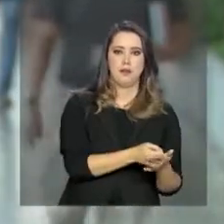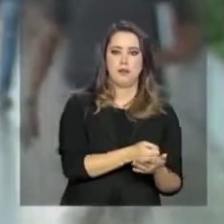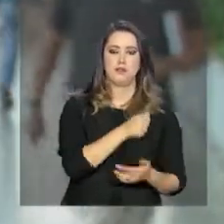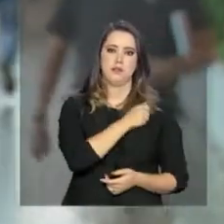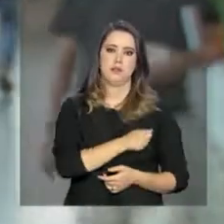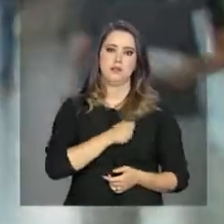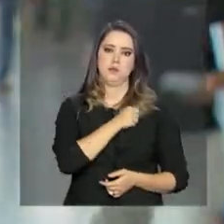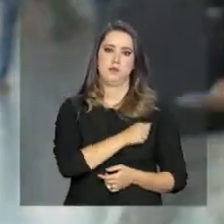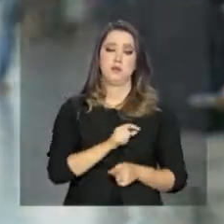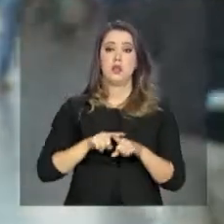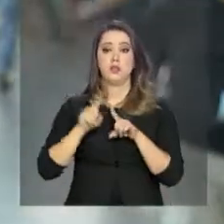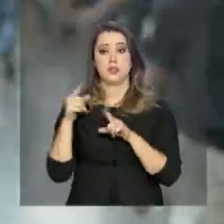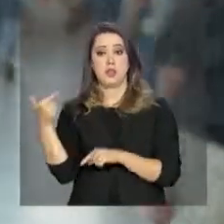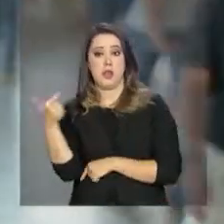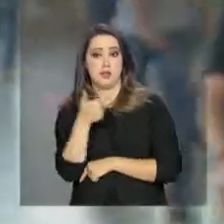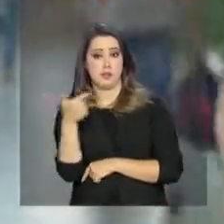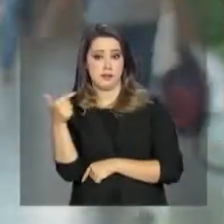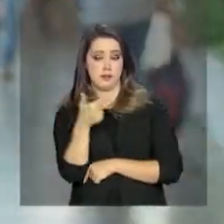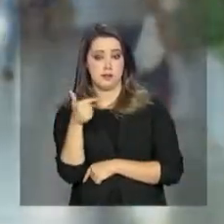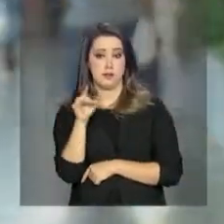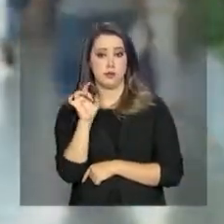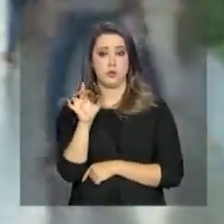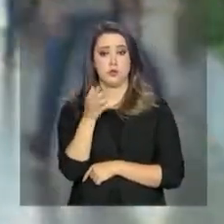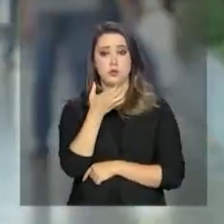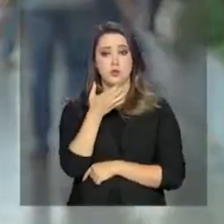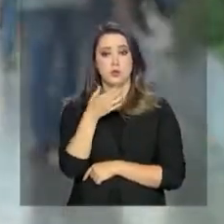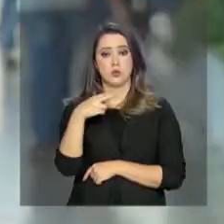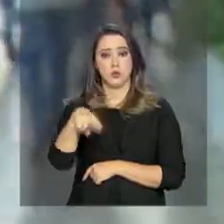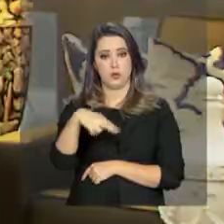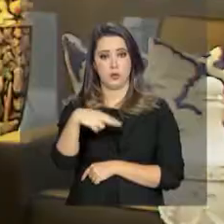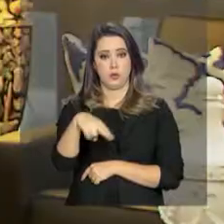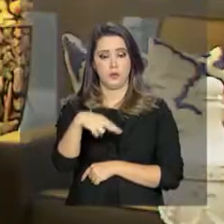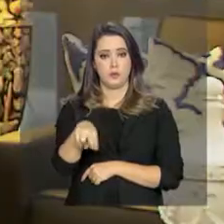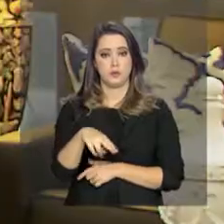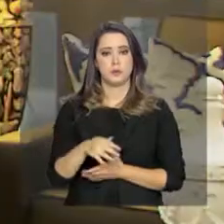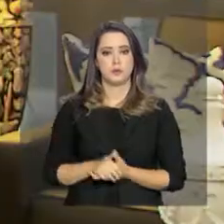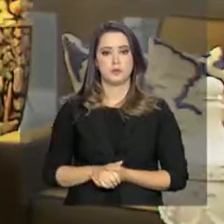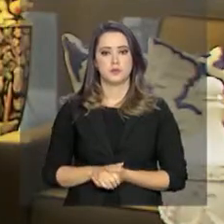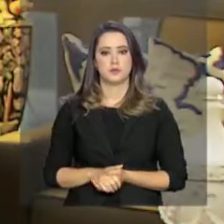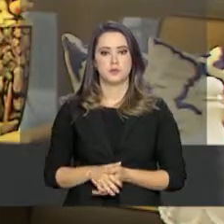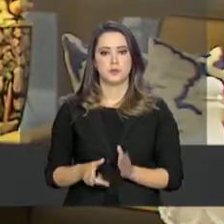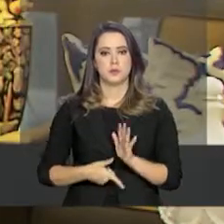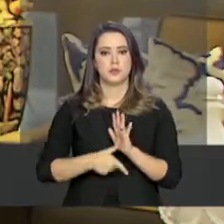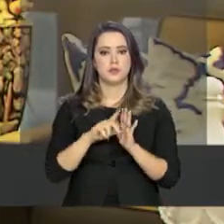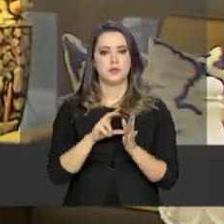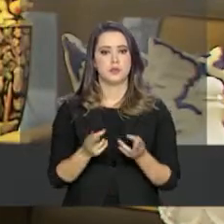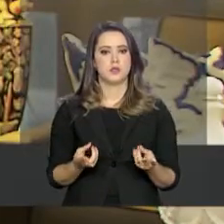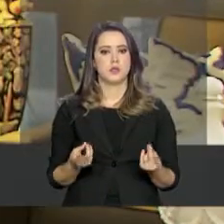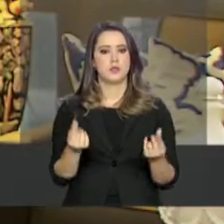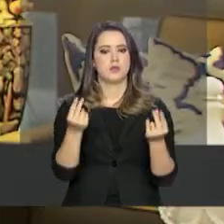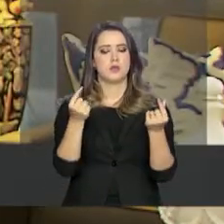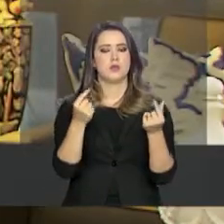agosto. Já a segunda parcela será em novembro. Essa antecipação do valor,